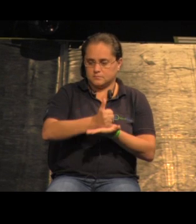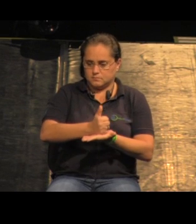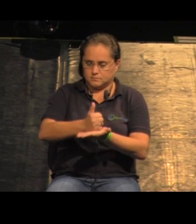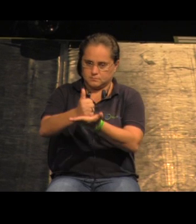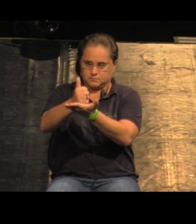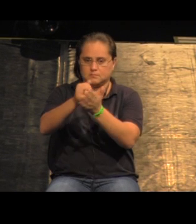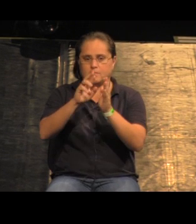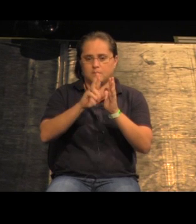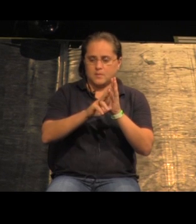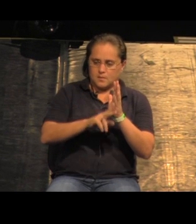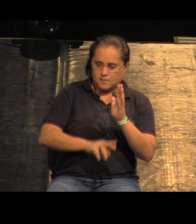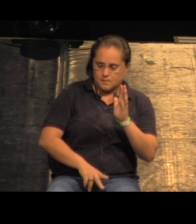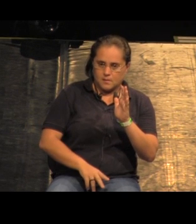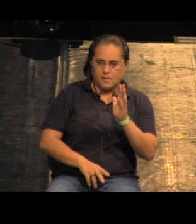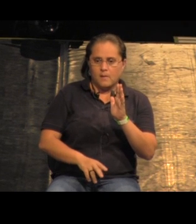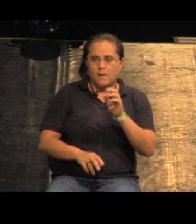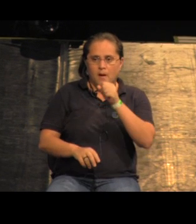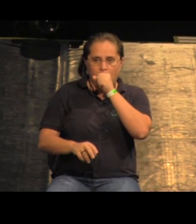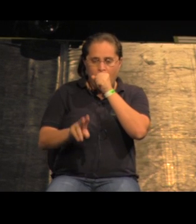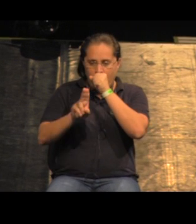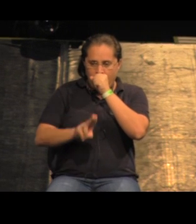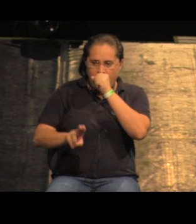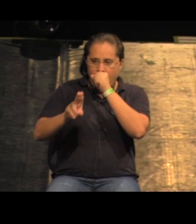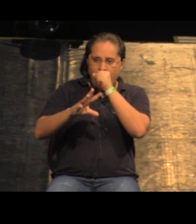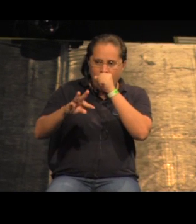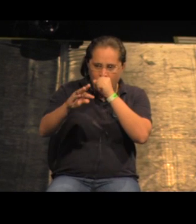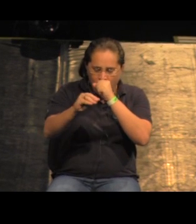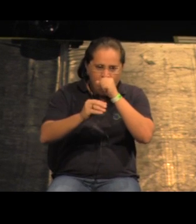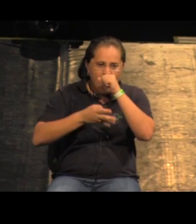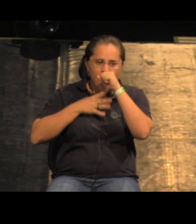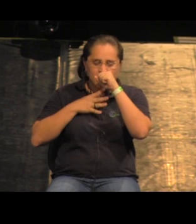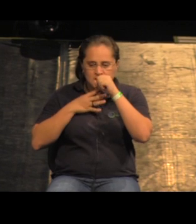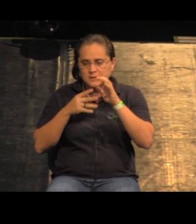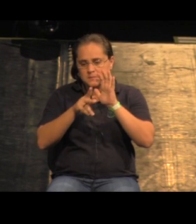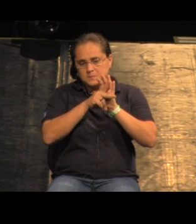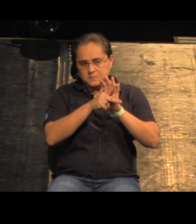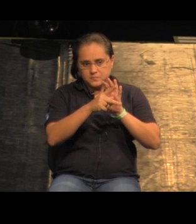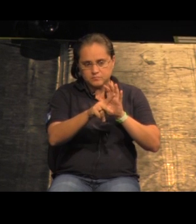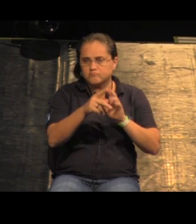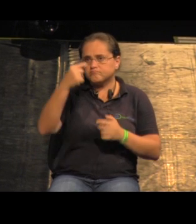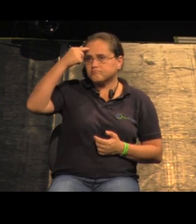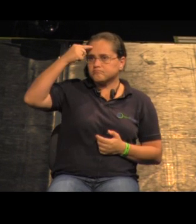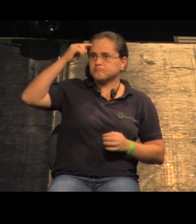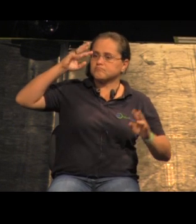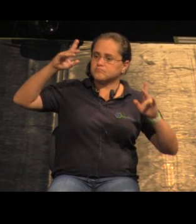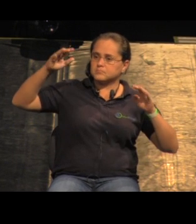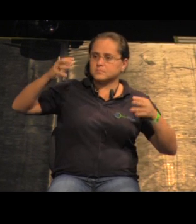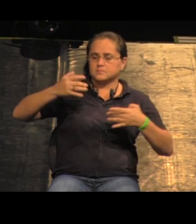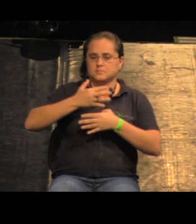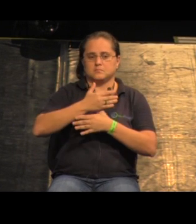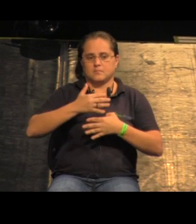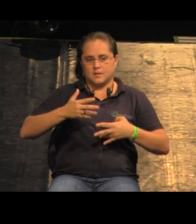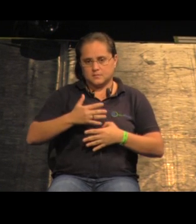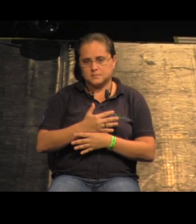modalidades de transporte, a gente queria usar todo esse conhecimento produzido para imaginar uma cidade